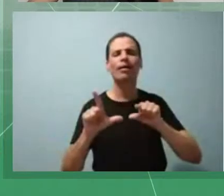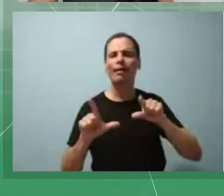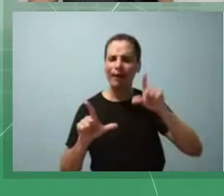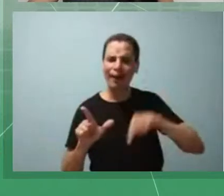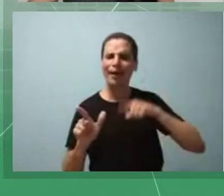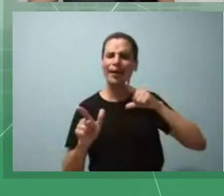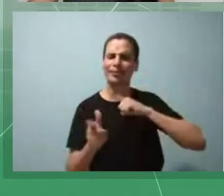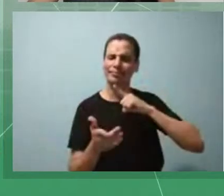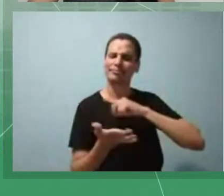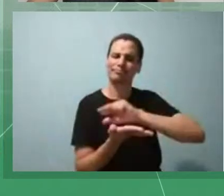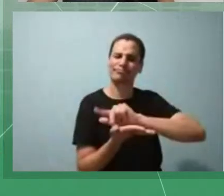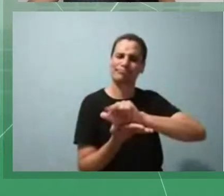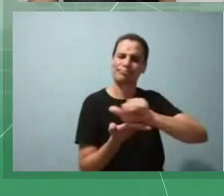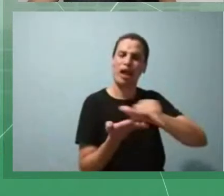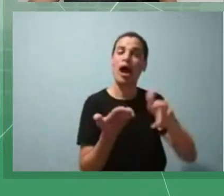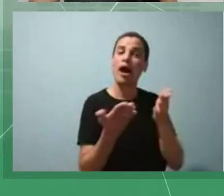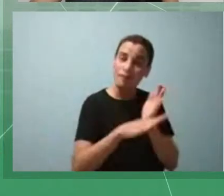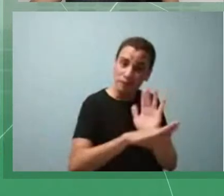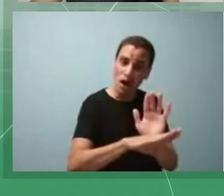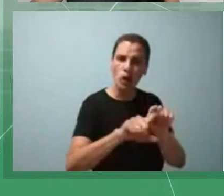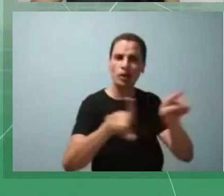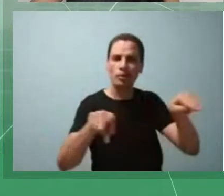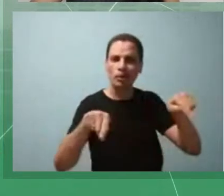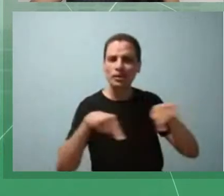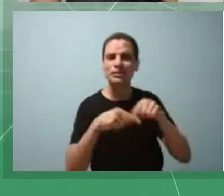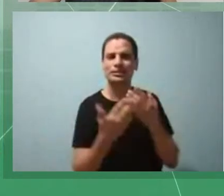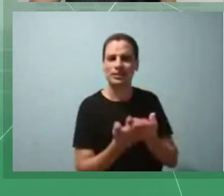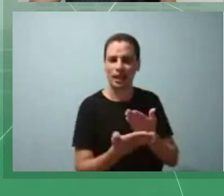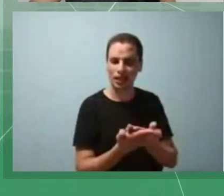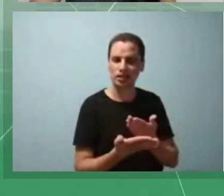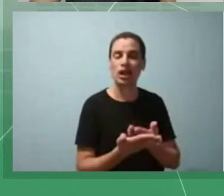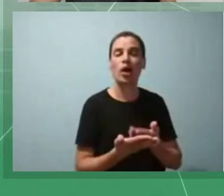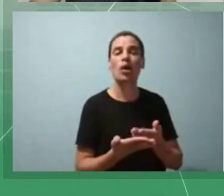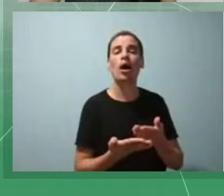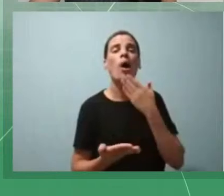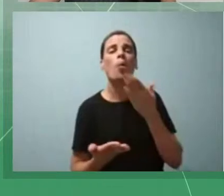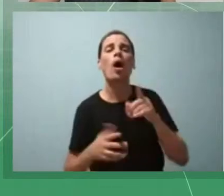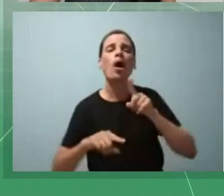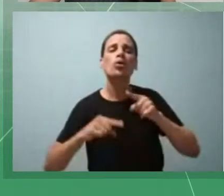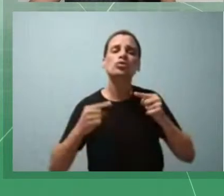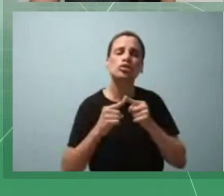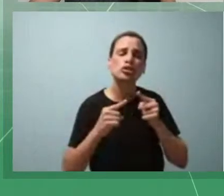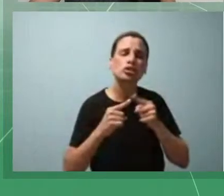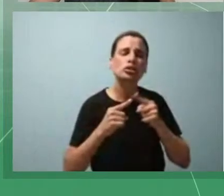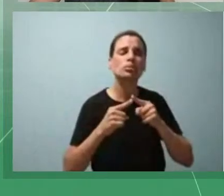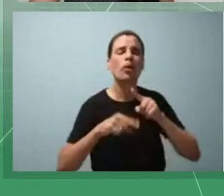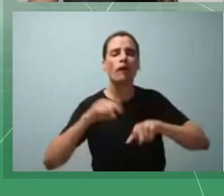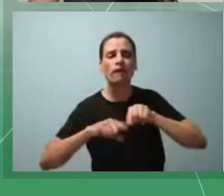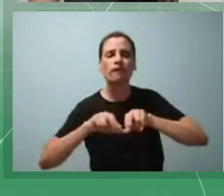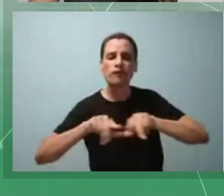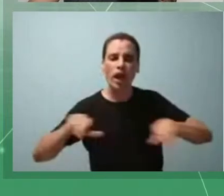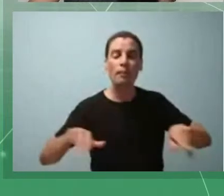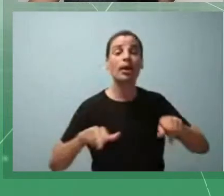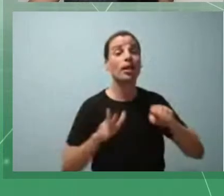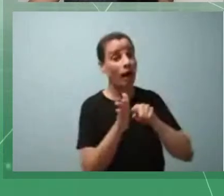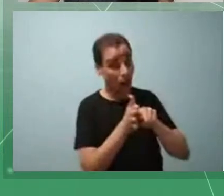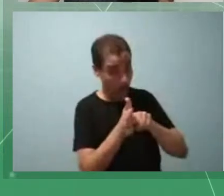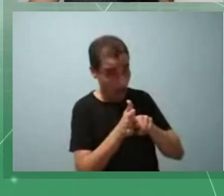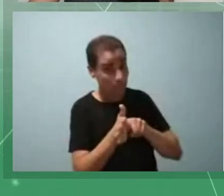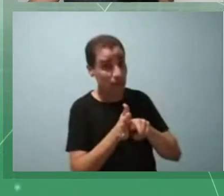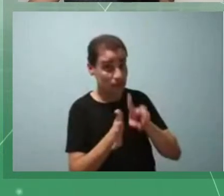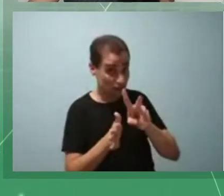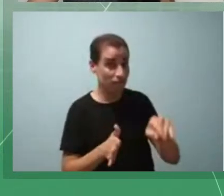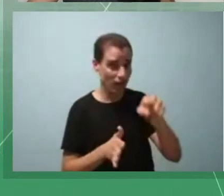para introduzir na sala de aula, mas quais aplicativos a vídeo pode estar utilizando? Quais ferramentas? Então, é isso que a pesquisa vai trazer no seu final, é isso que a gente está